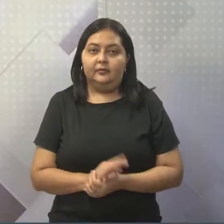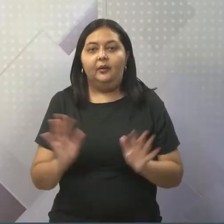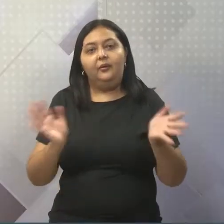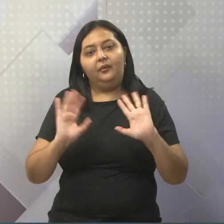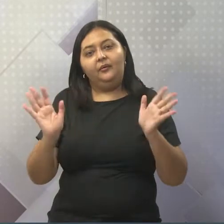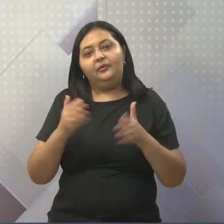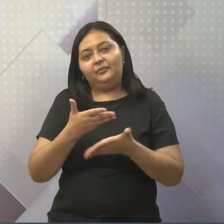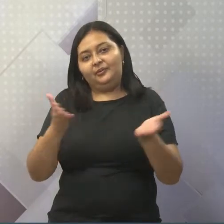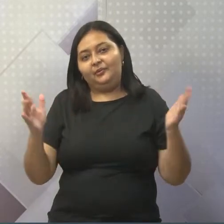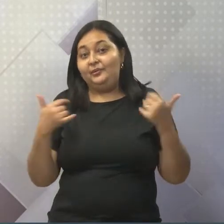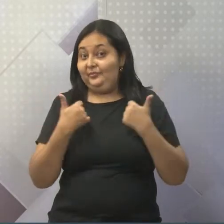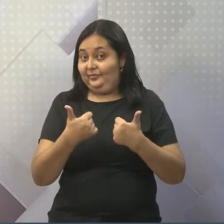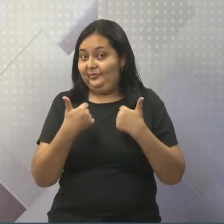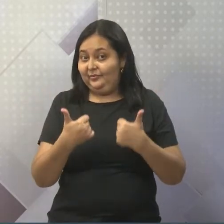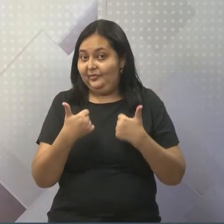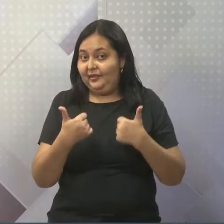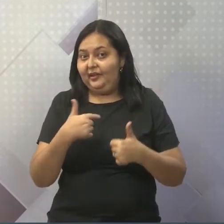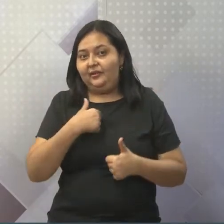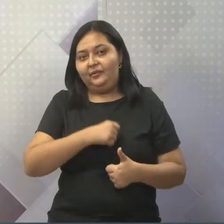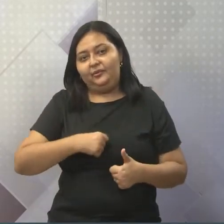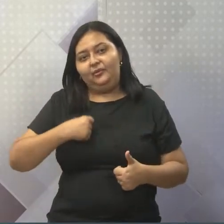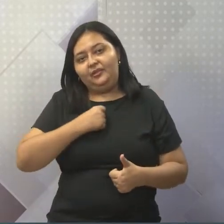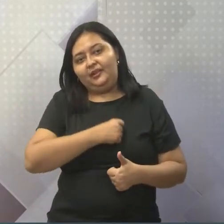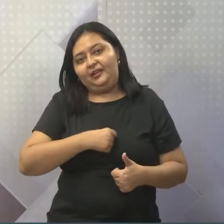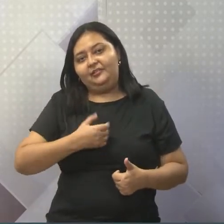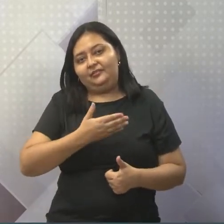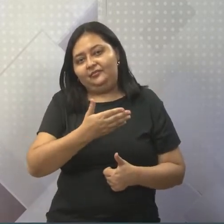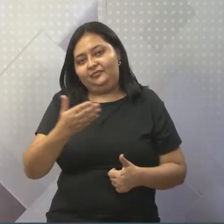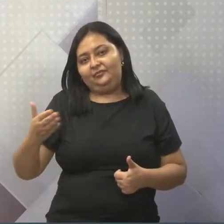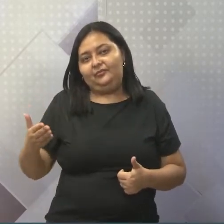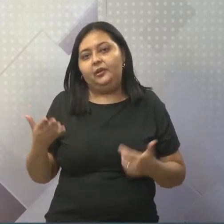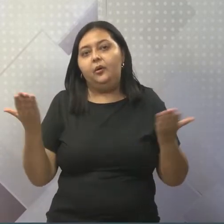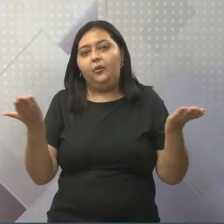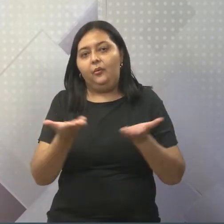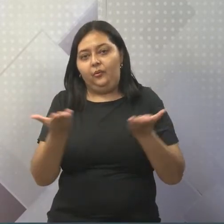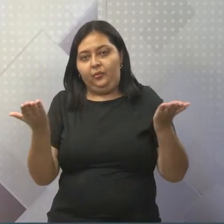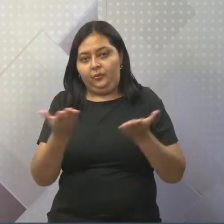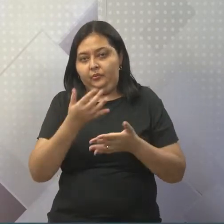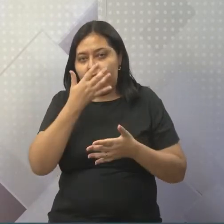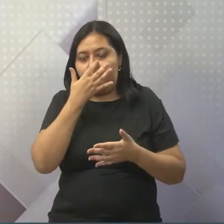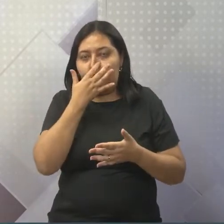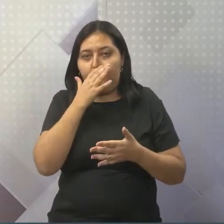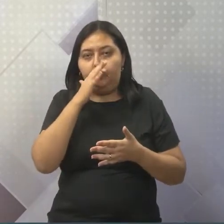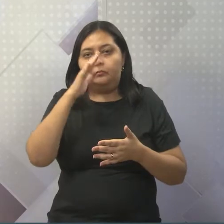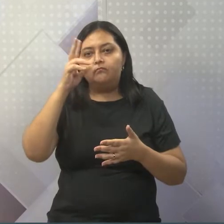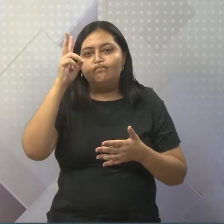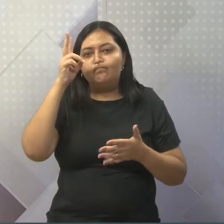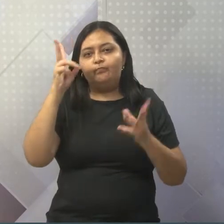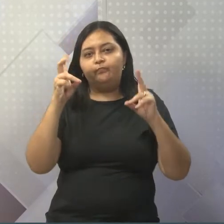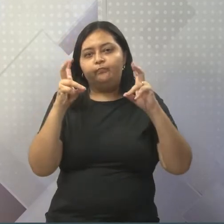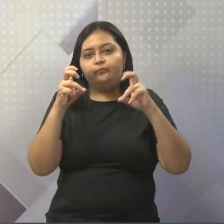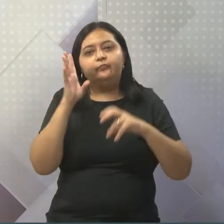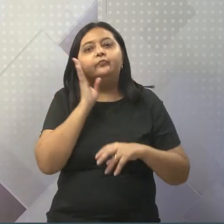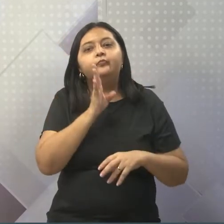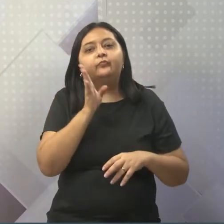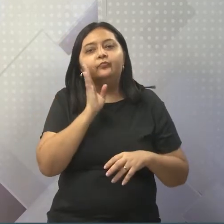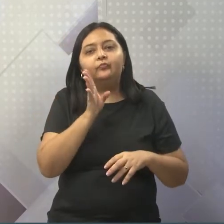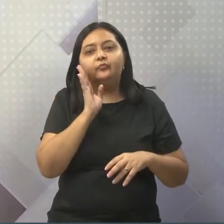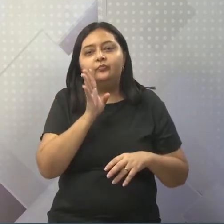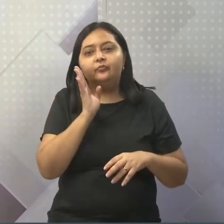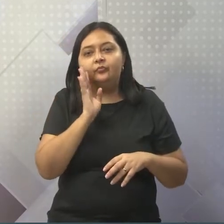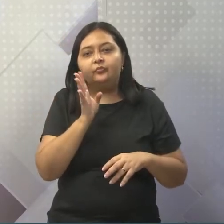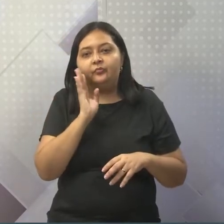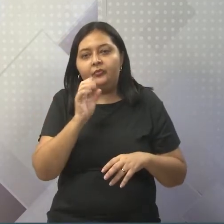Olá pessoal, como é que vocês estão? Estou com saudade de vocês e hoje nós vamos ver um assunto maravilhoso, que é justamente sobre as